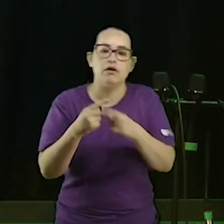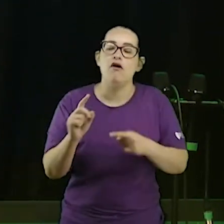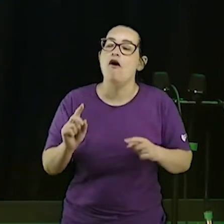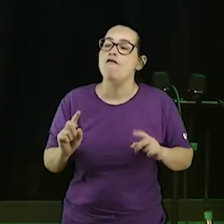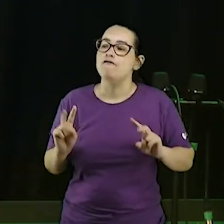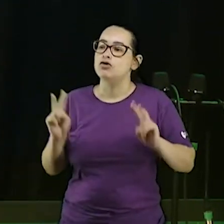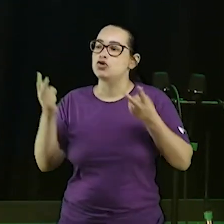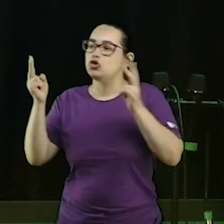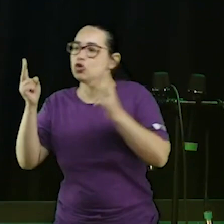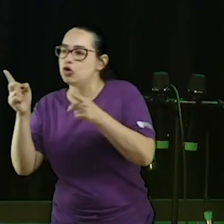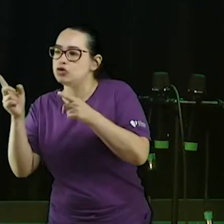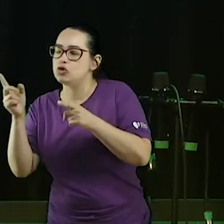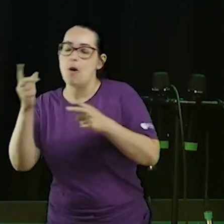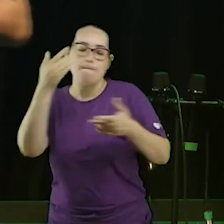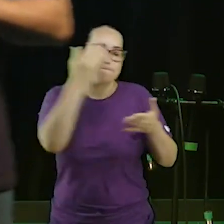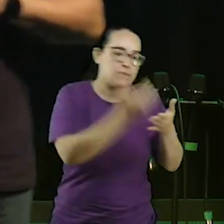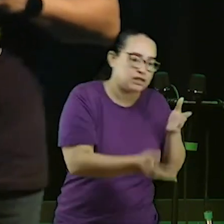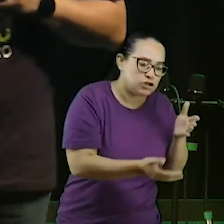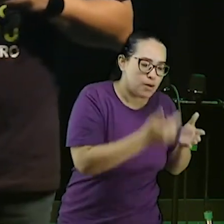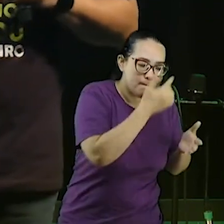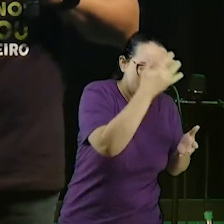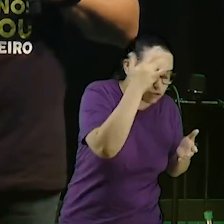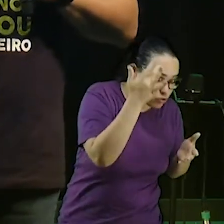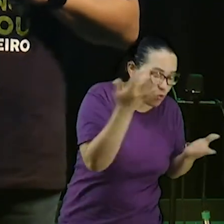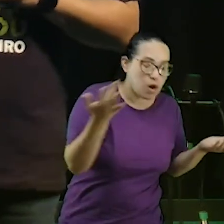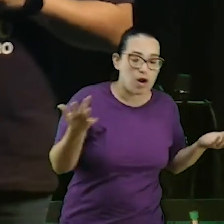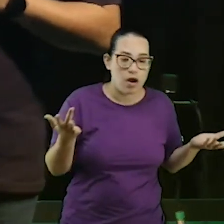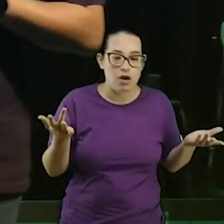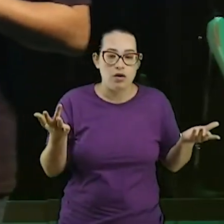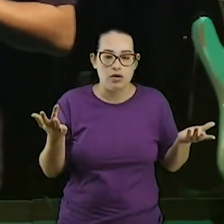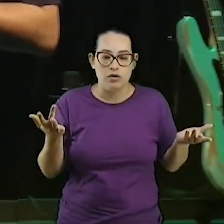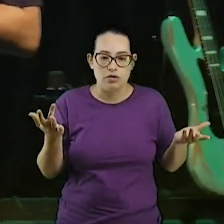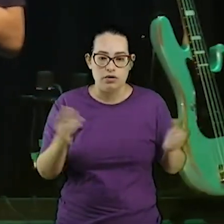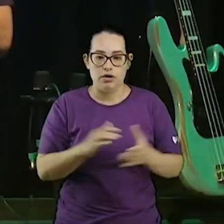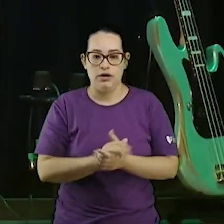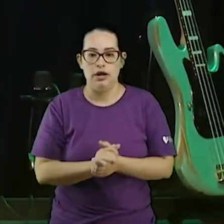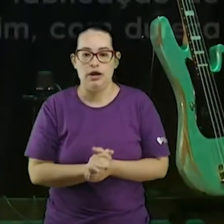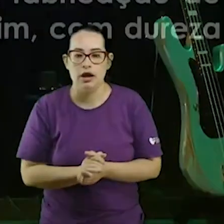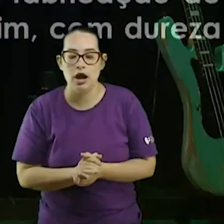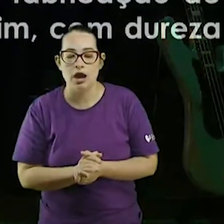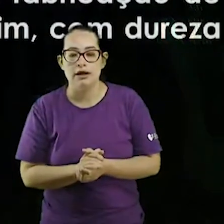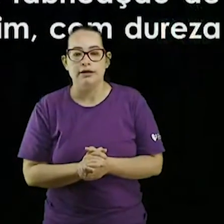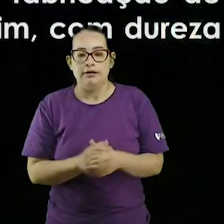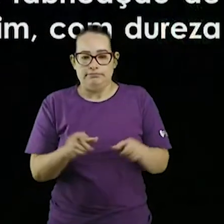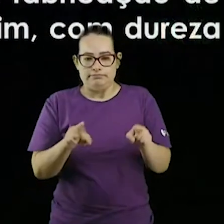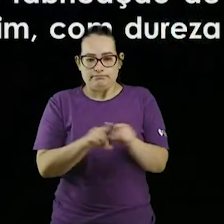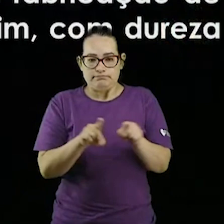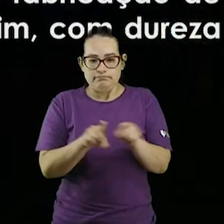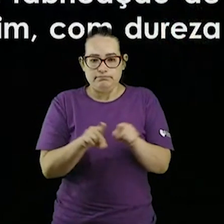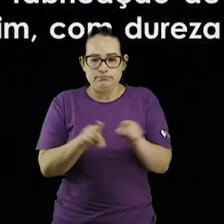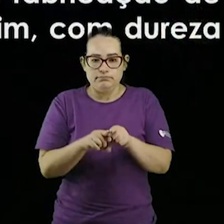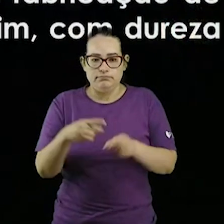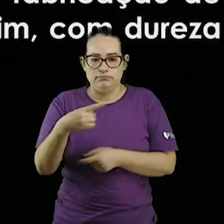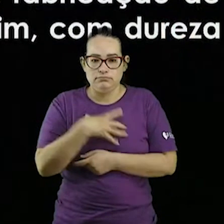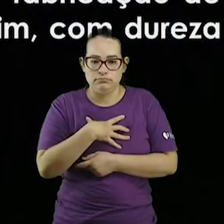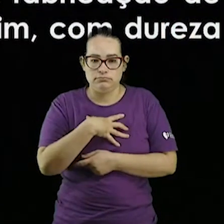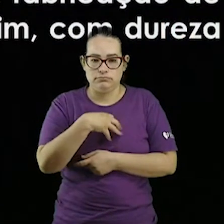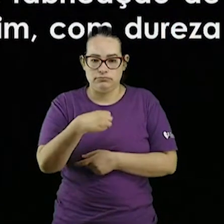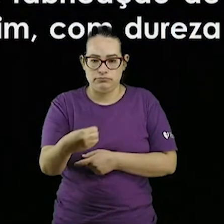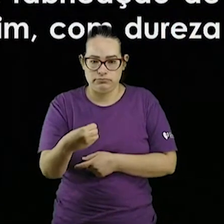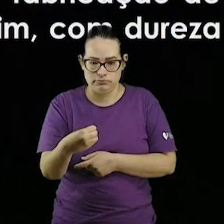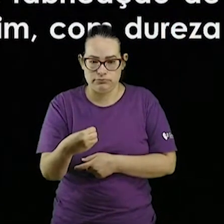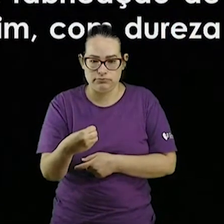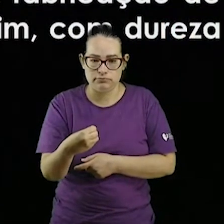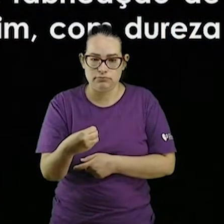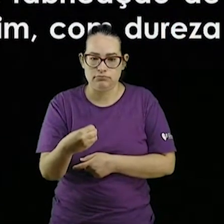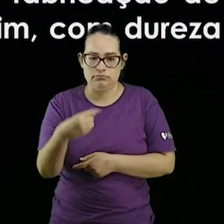perdedor. E ele continua, por isso, os egípcios impuseram sobre eles trabalhos duros. Eles amargaram a